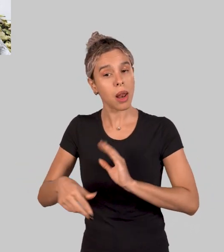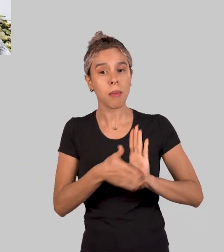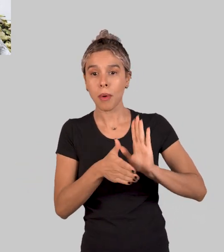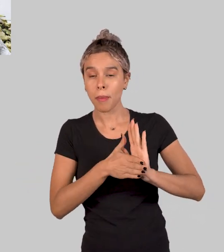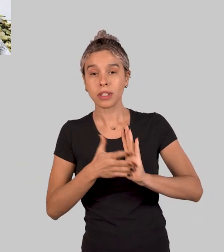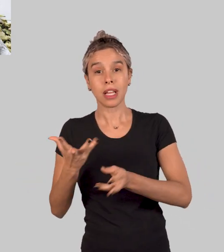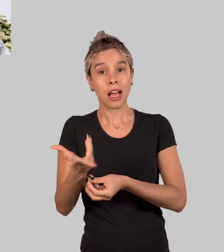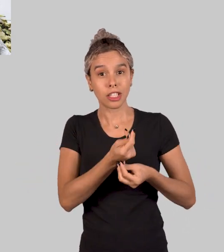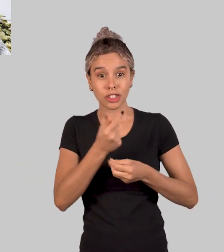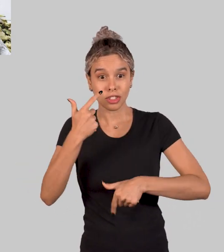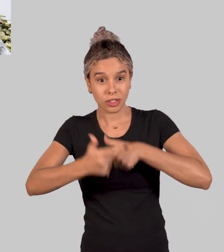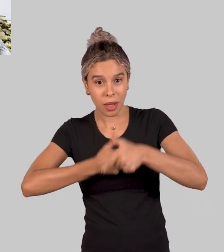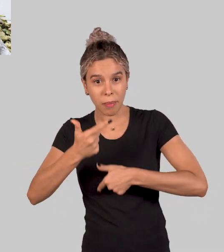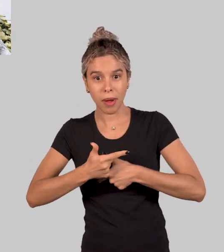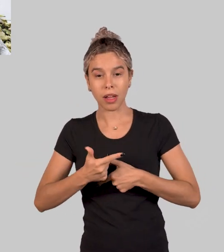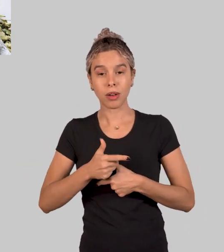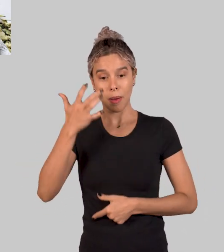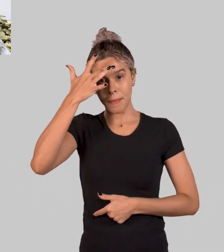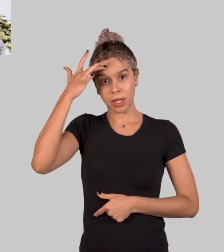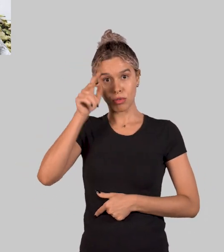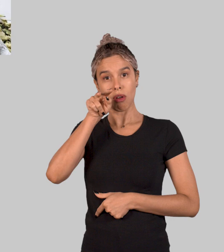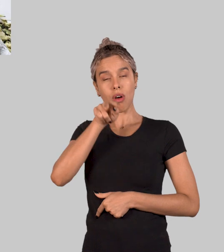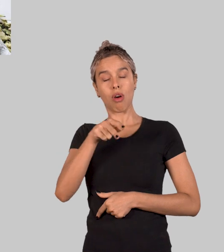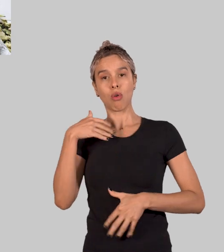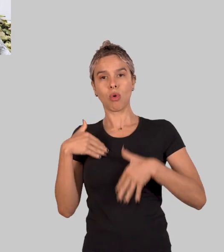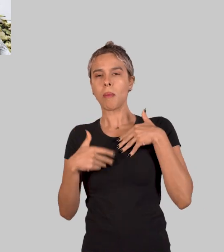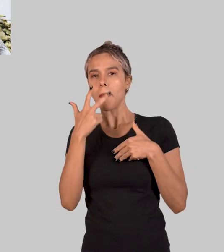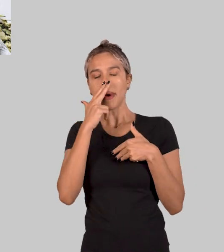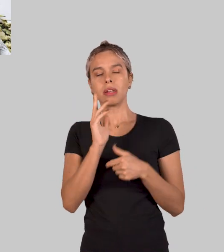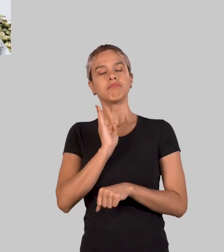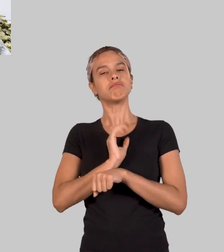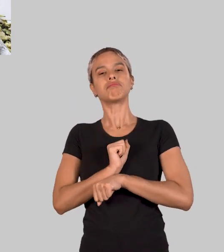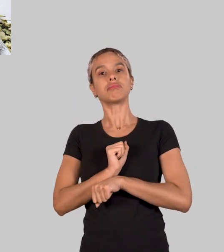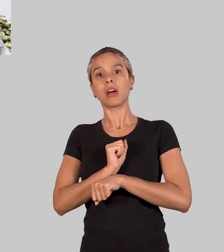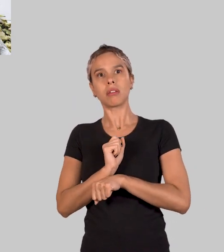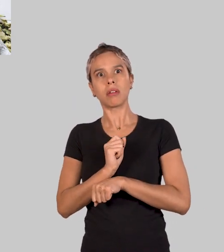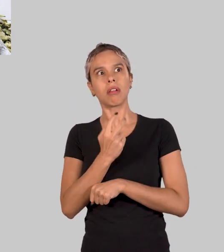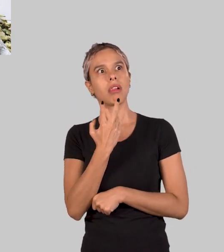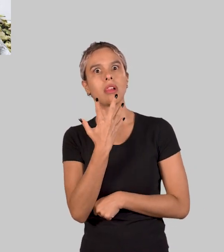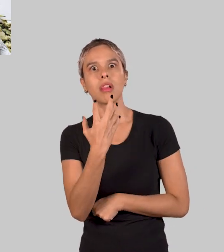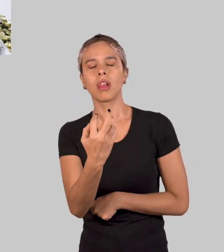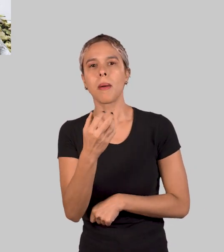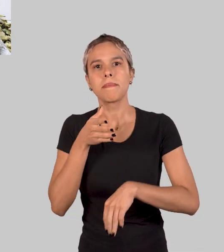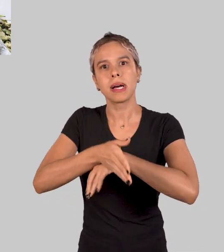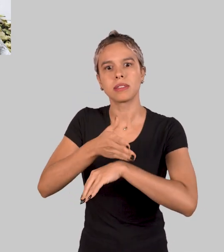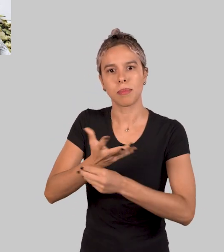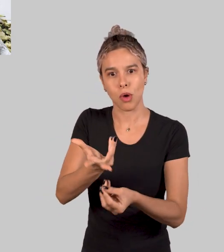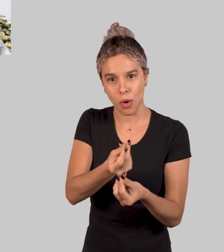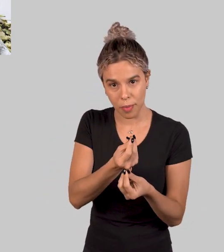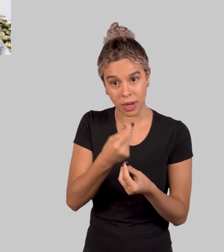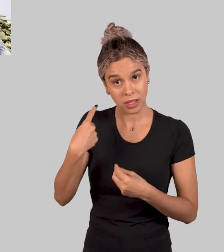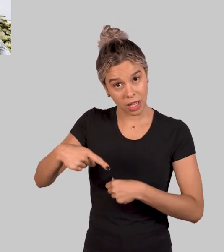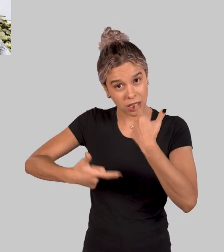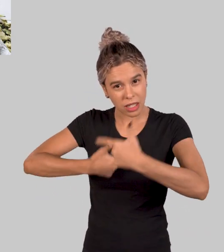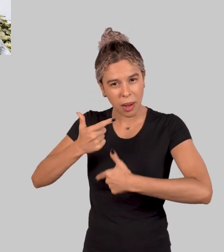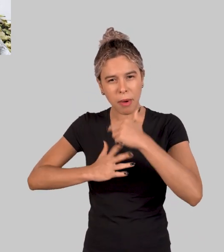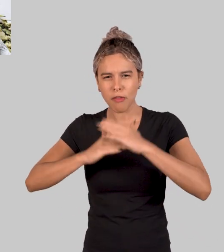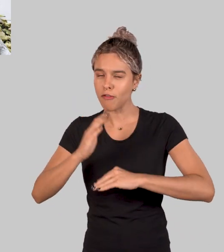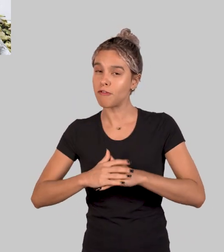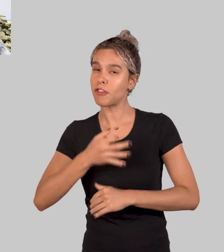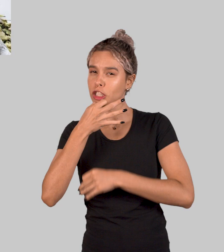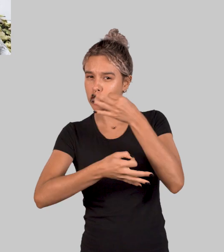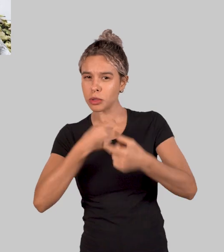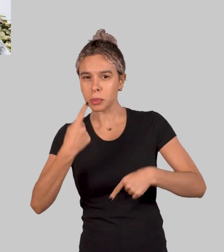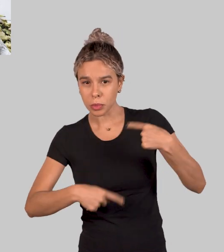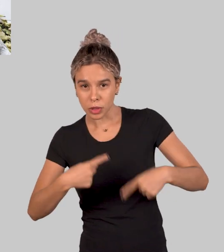propôs a construir um trabalho artístico que desperta o corpo do observador da inércia e o convida a ser parte integrante da obra. Seu trabalho tem um forte